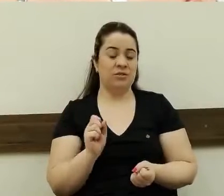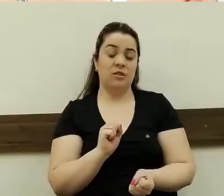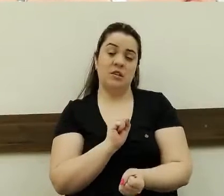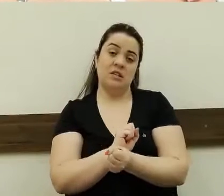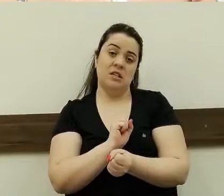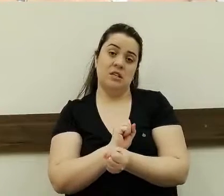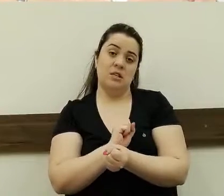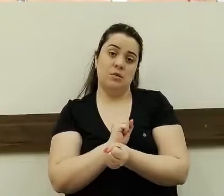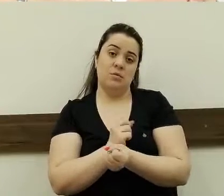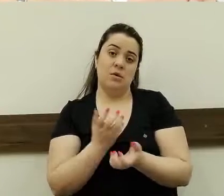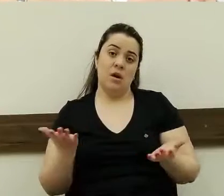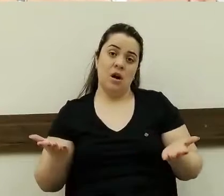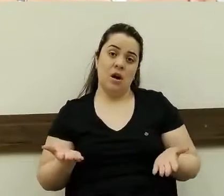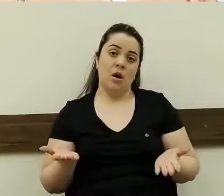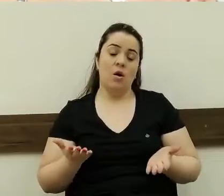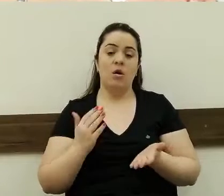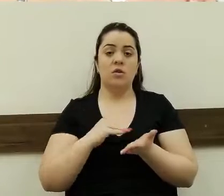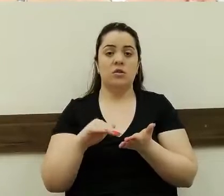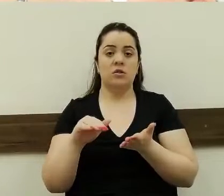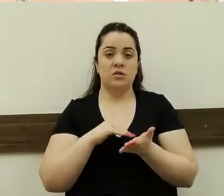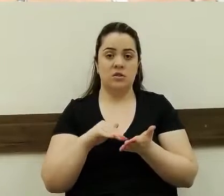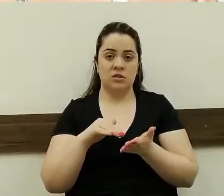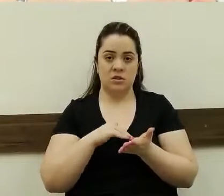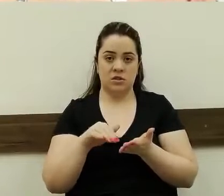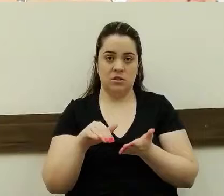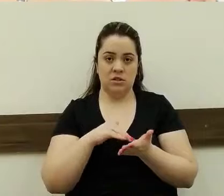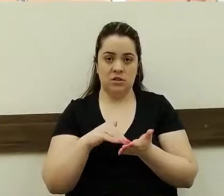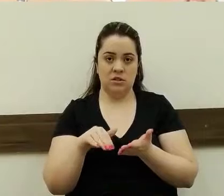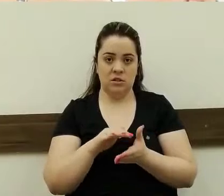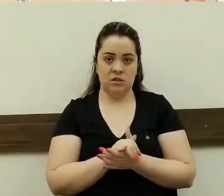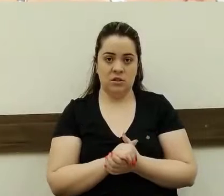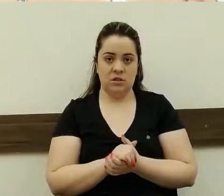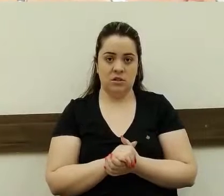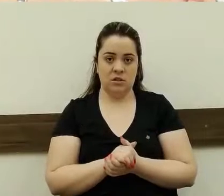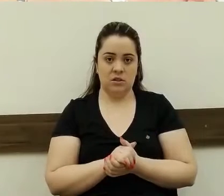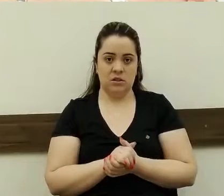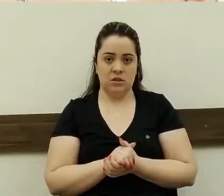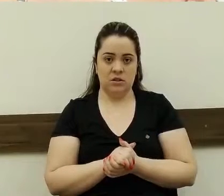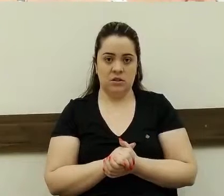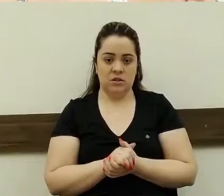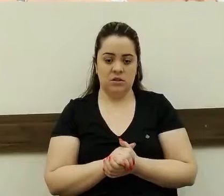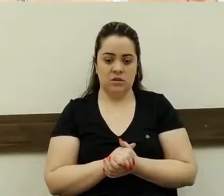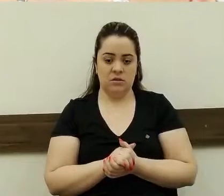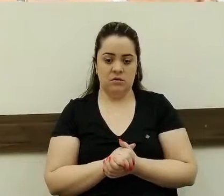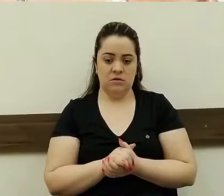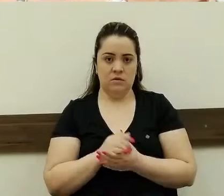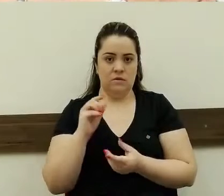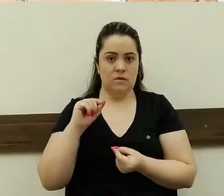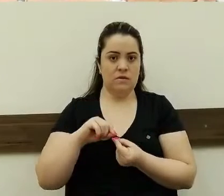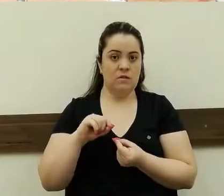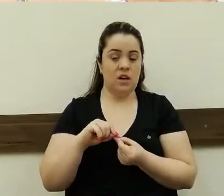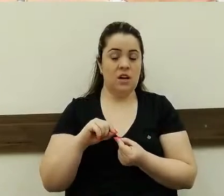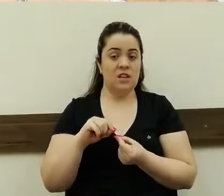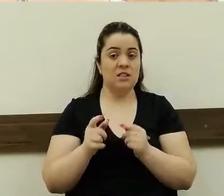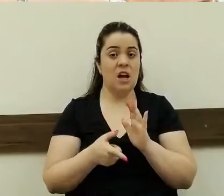o nosso secretário aí toma atitude certa e faça esse quebra-mola ali antes que aconteça o pior.